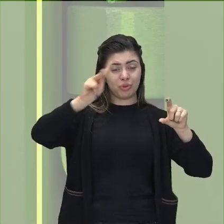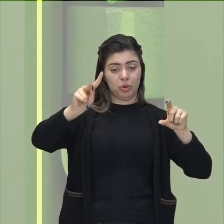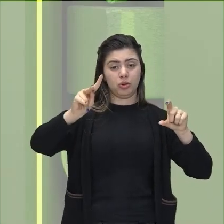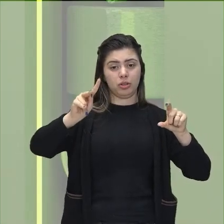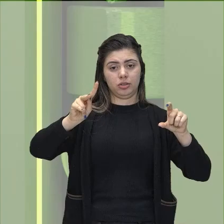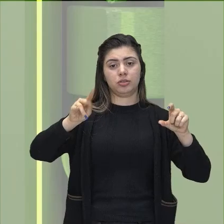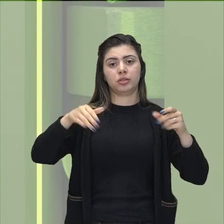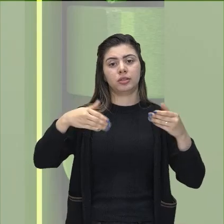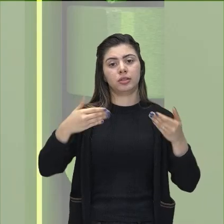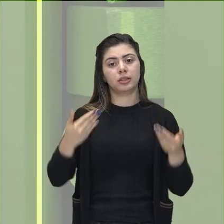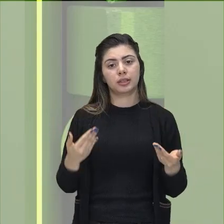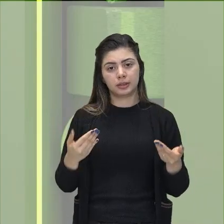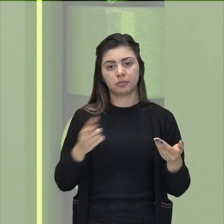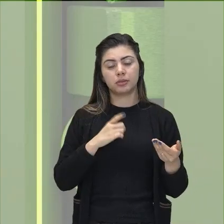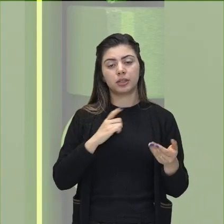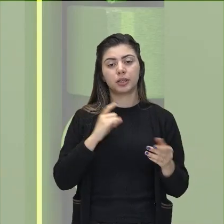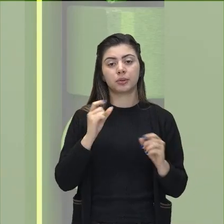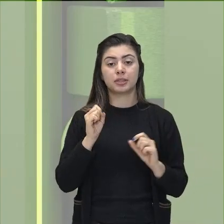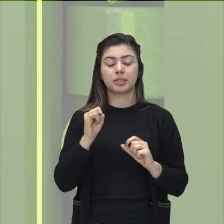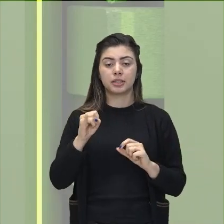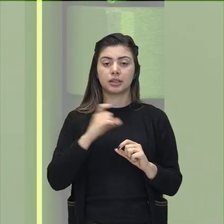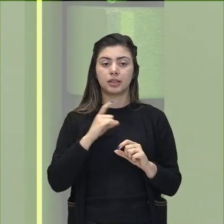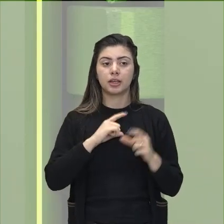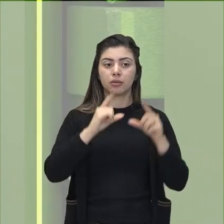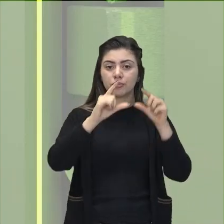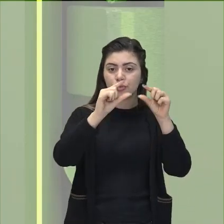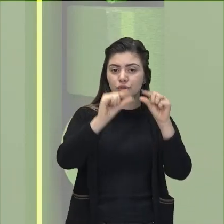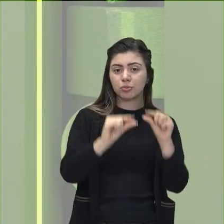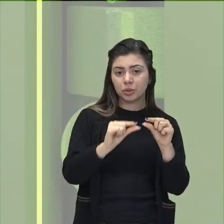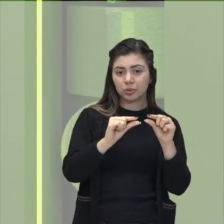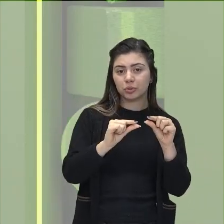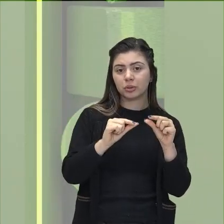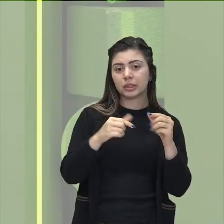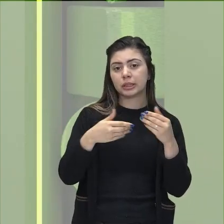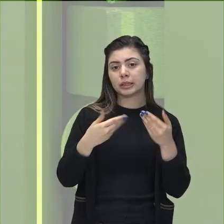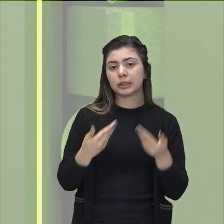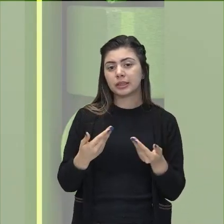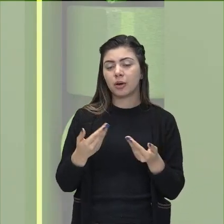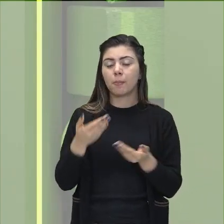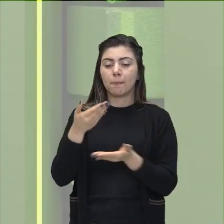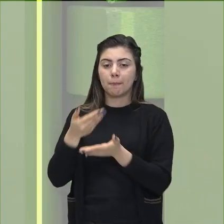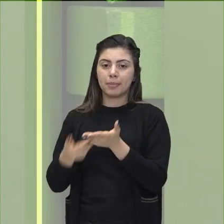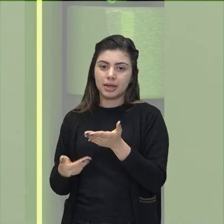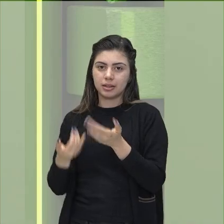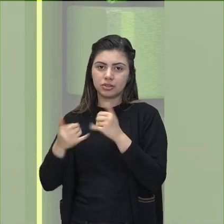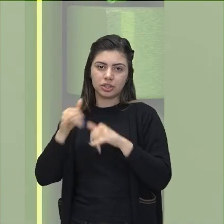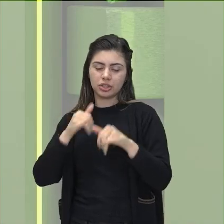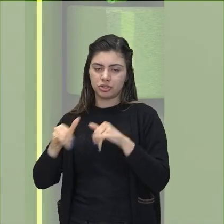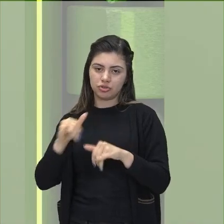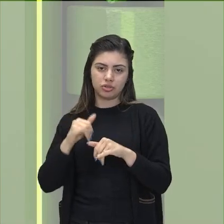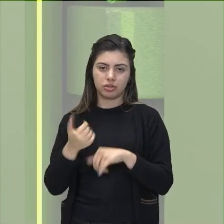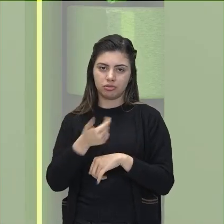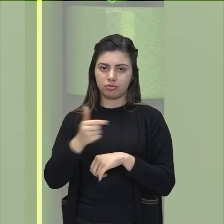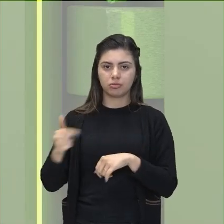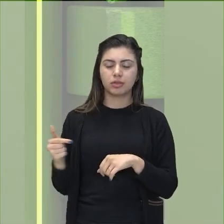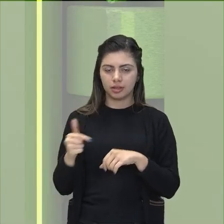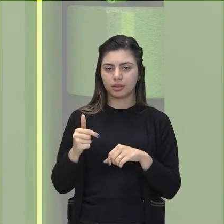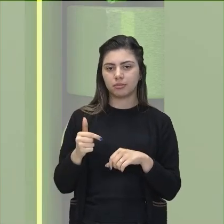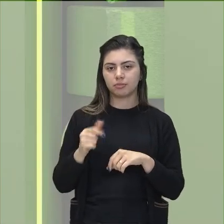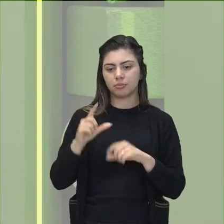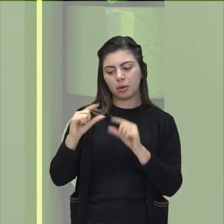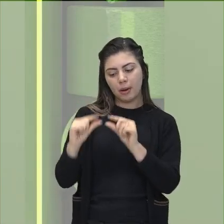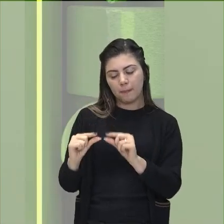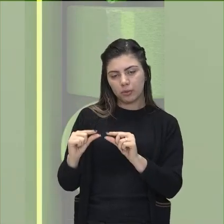baixa corrente. E se eu tiver uma baixa corrente, eu tenho menos perda de energia elétrica durante a transmissão.